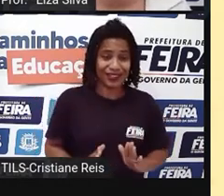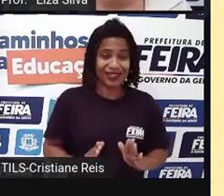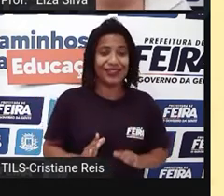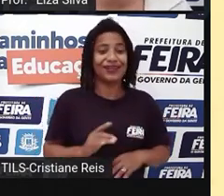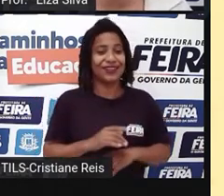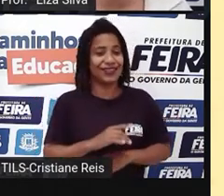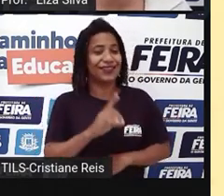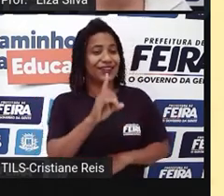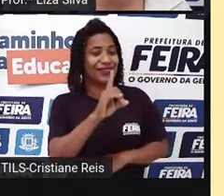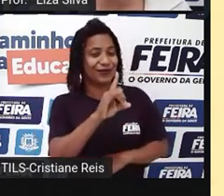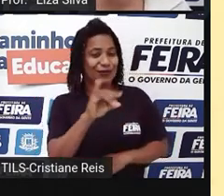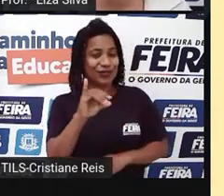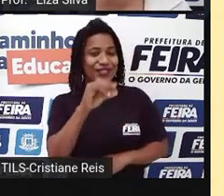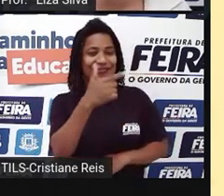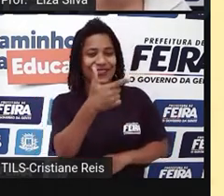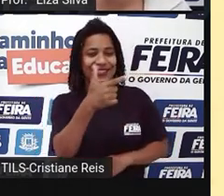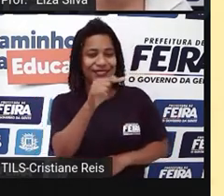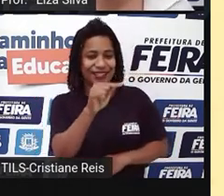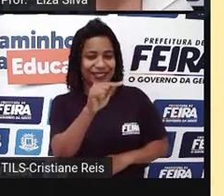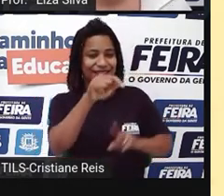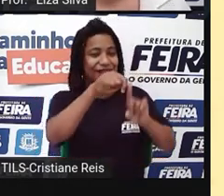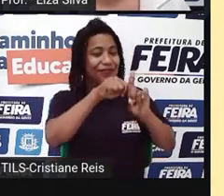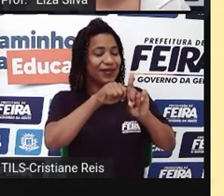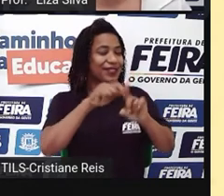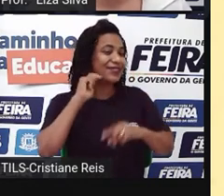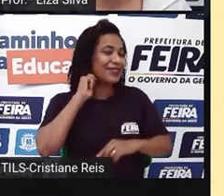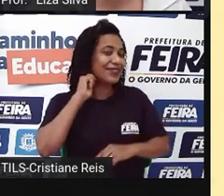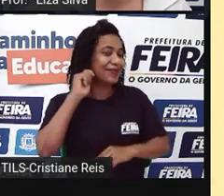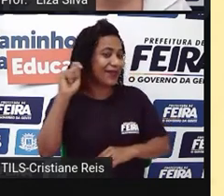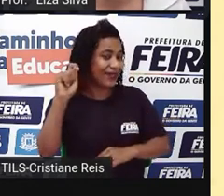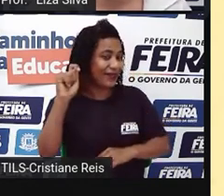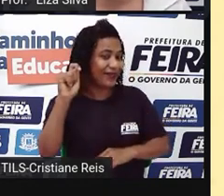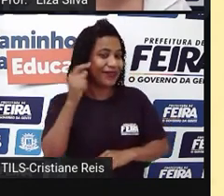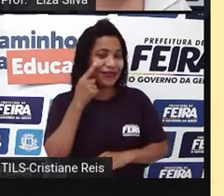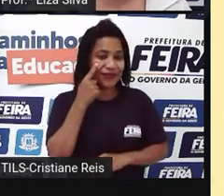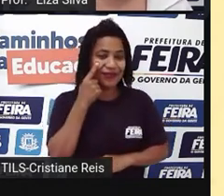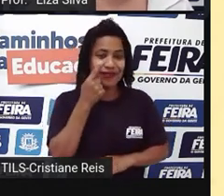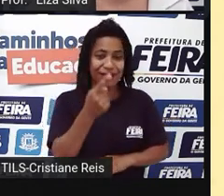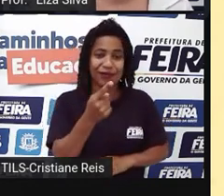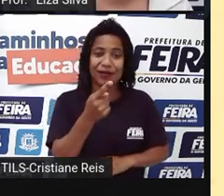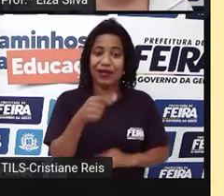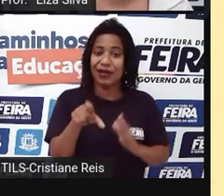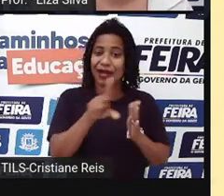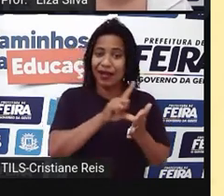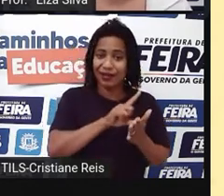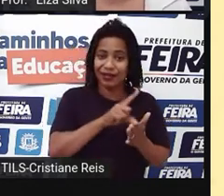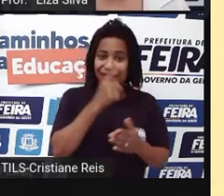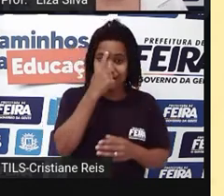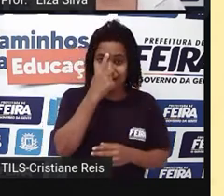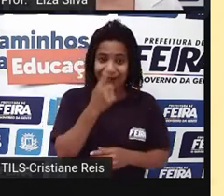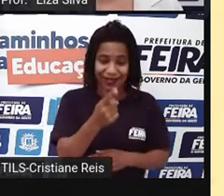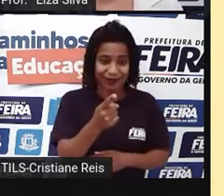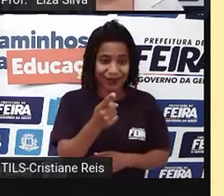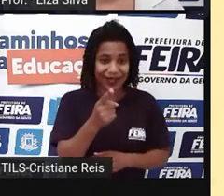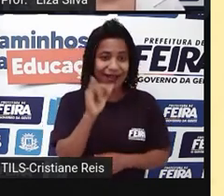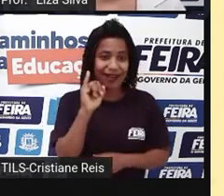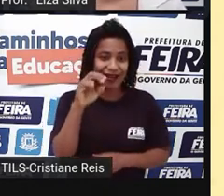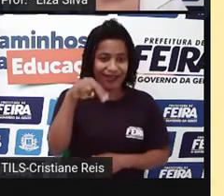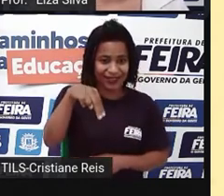abril. Observe que antes da data, né? Do meu aniversário, eu utilizo a preposição on. Let's go.